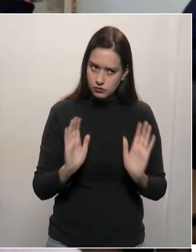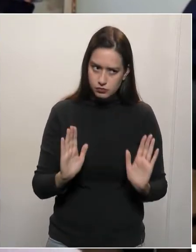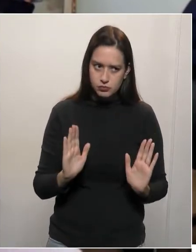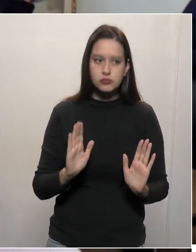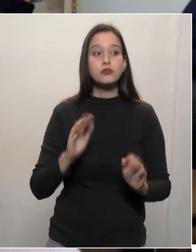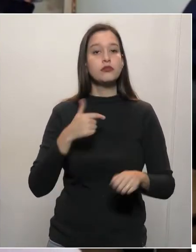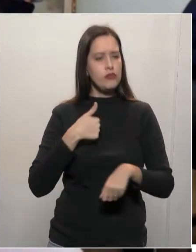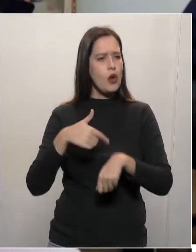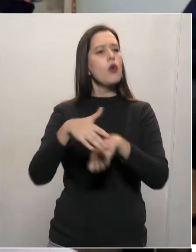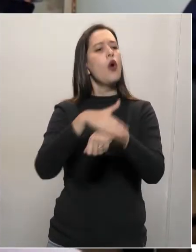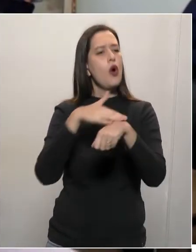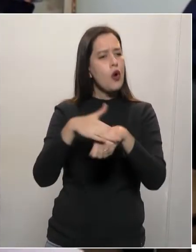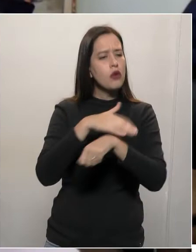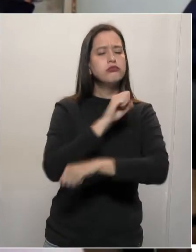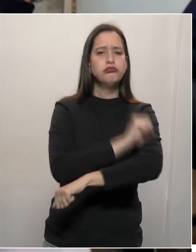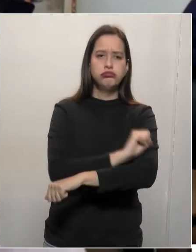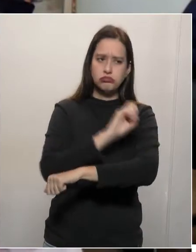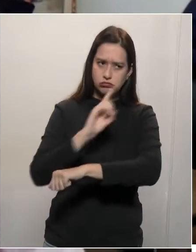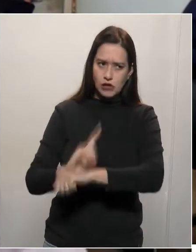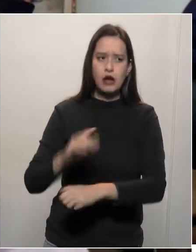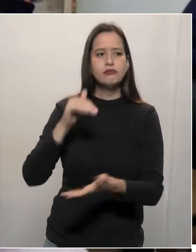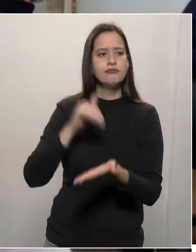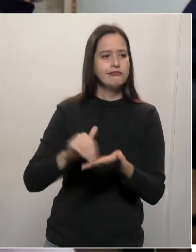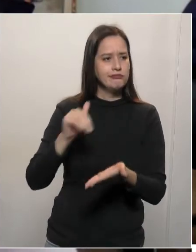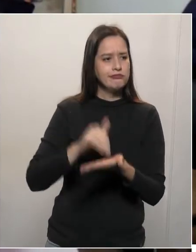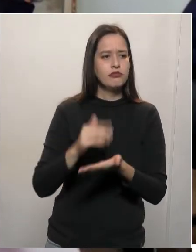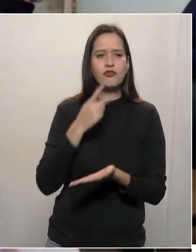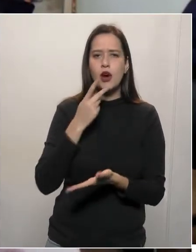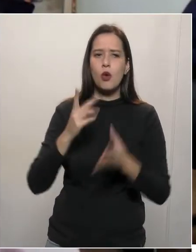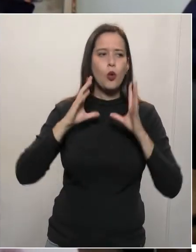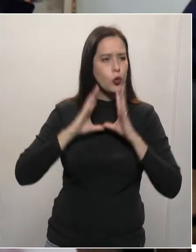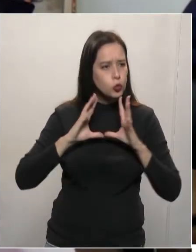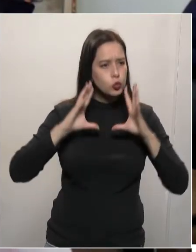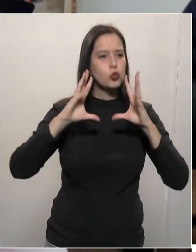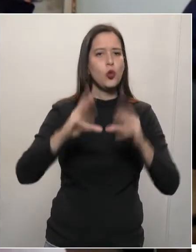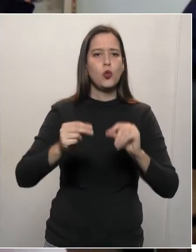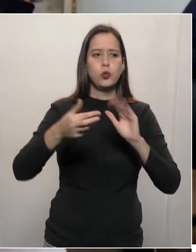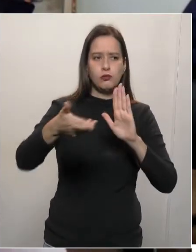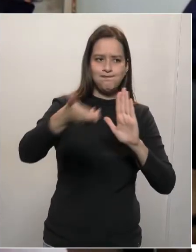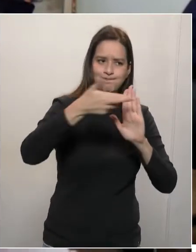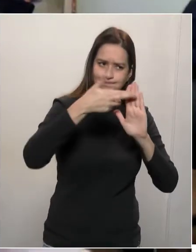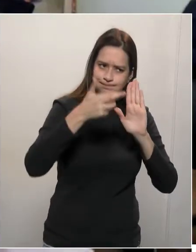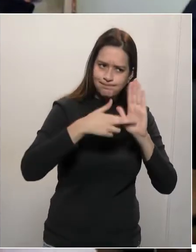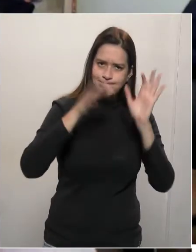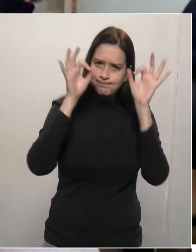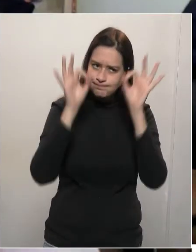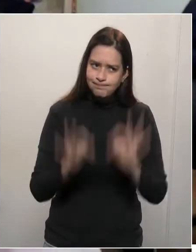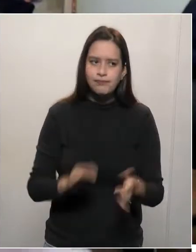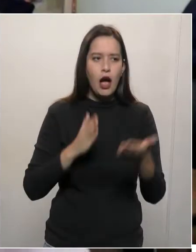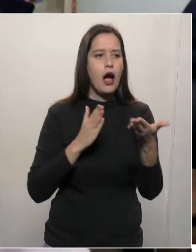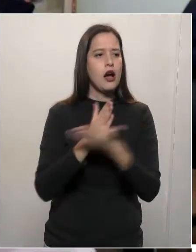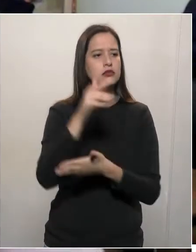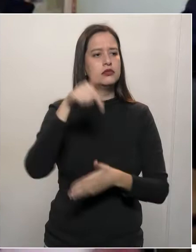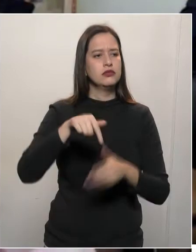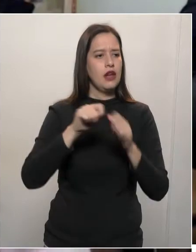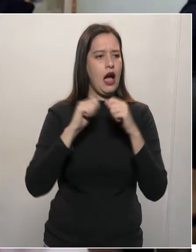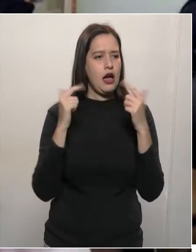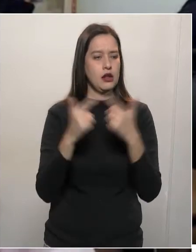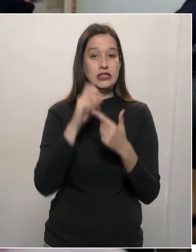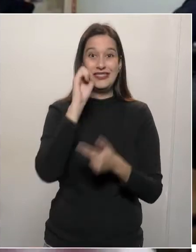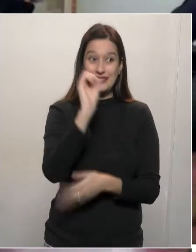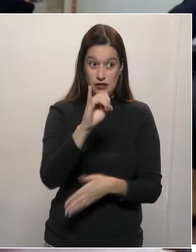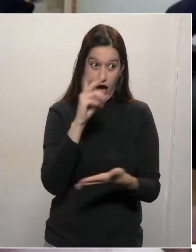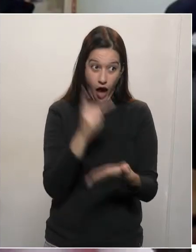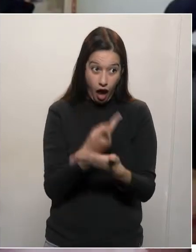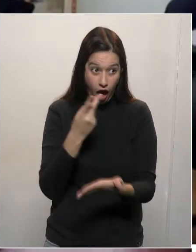fora da lei. Nada. Nenhuma escola que está fora do que foi aprovado aqui na Assembleia. Se tiver, vai ficar fora ou